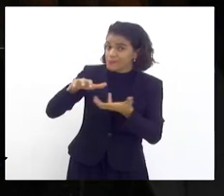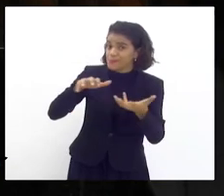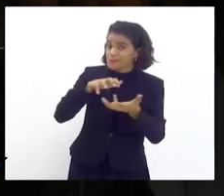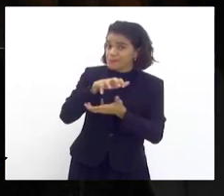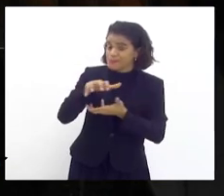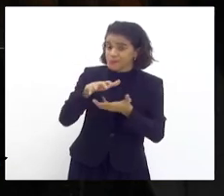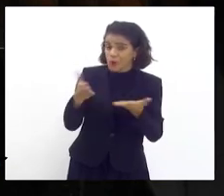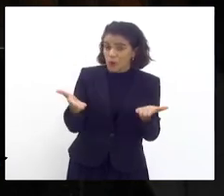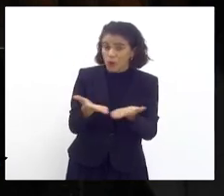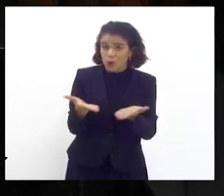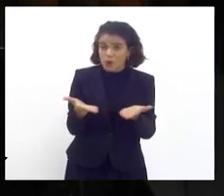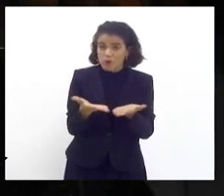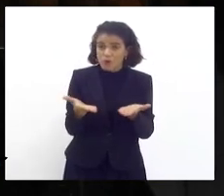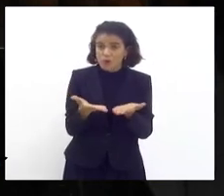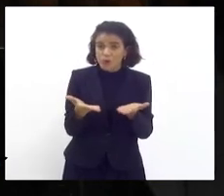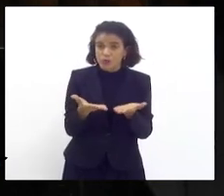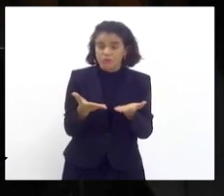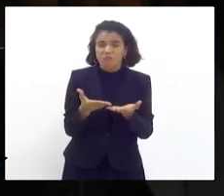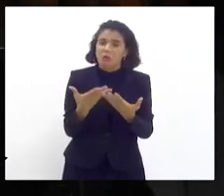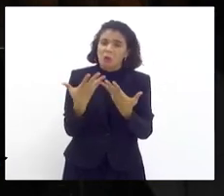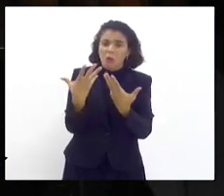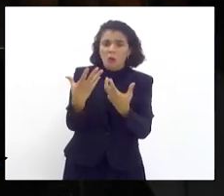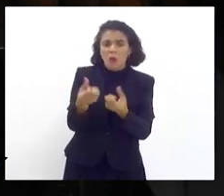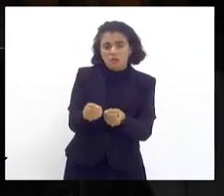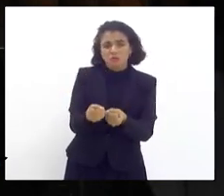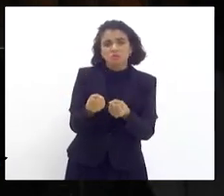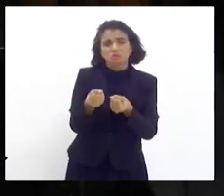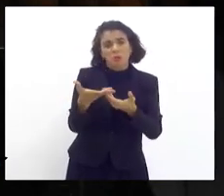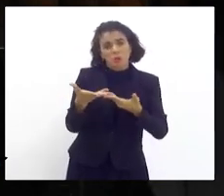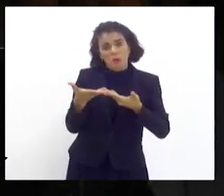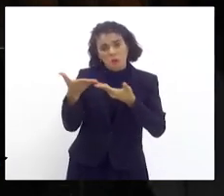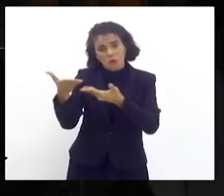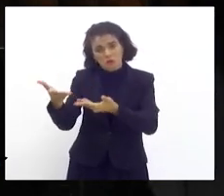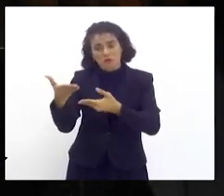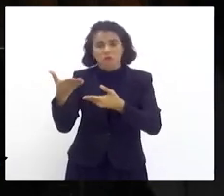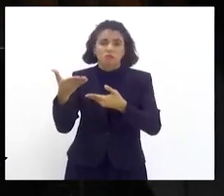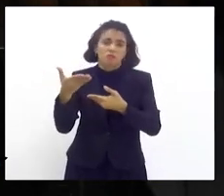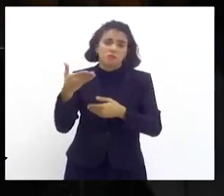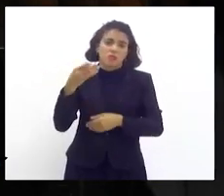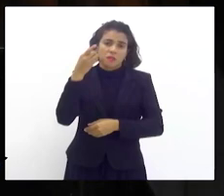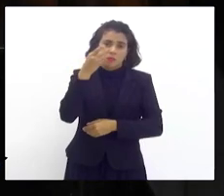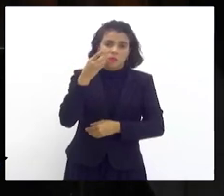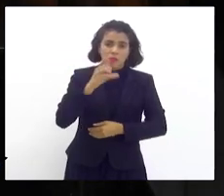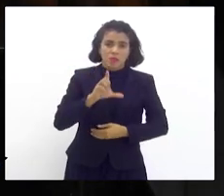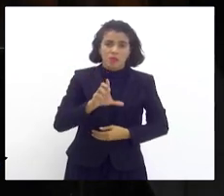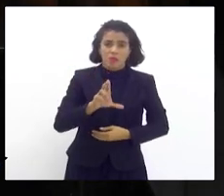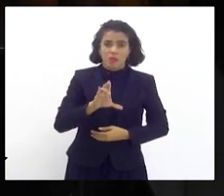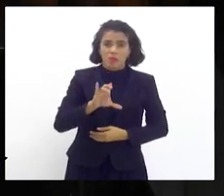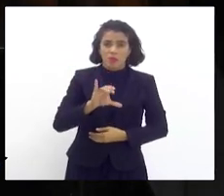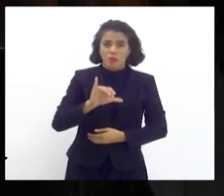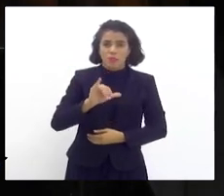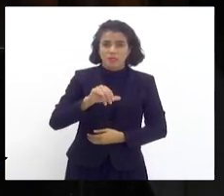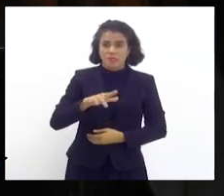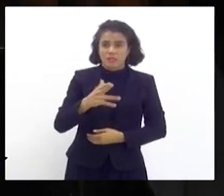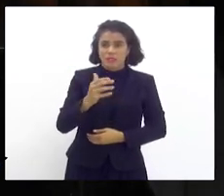E hoje, aceitei o convite da deputada Lucinha para ficar